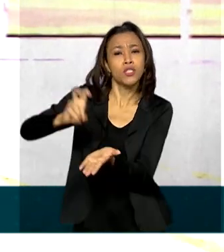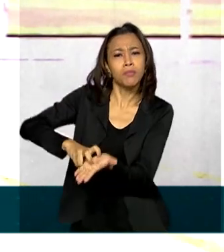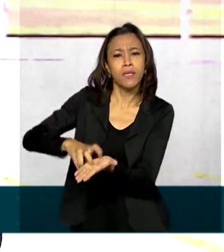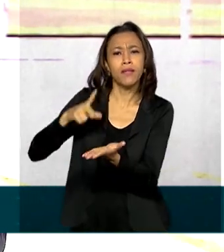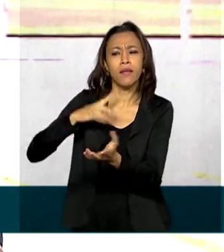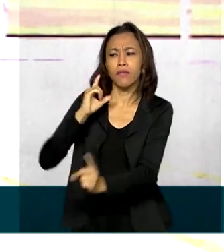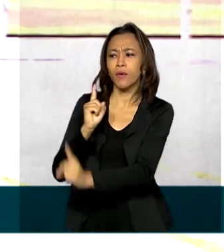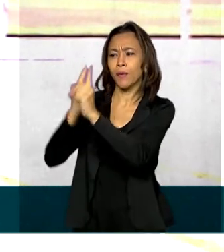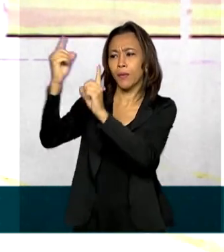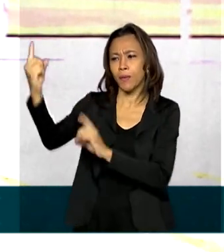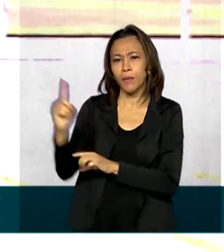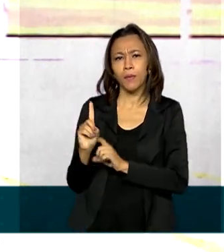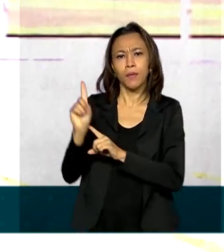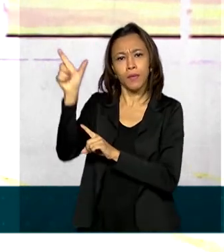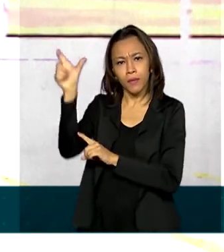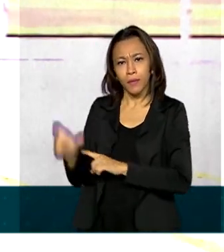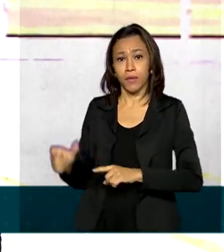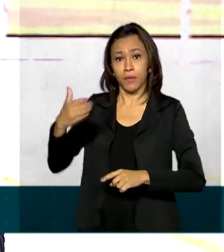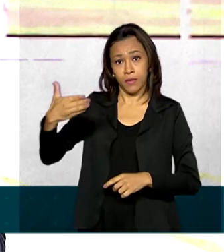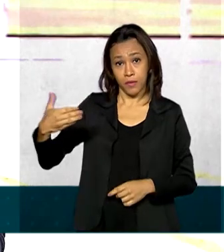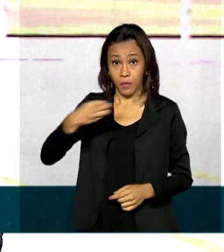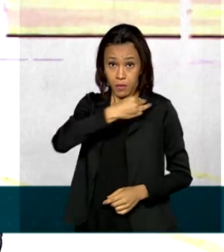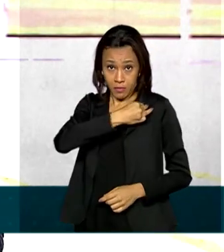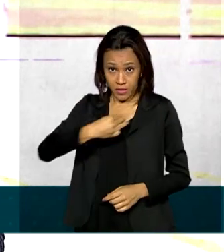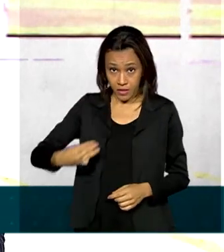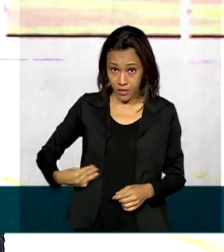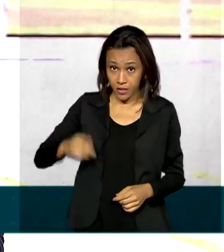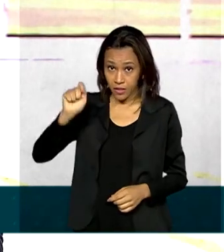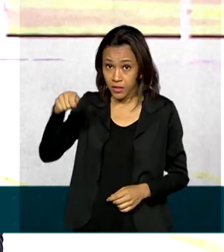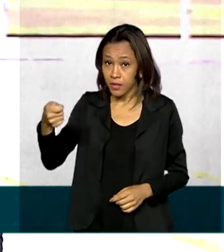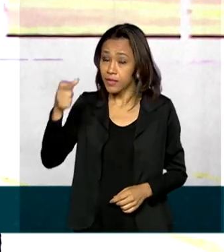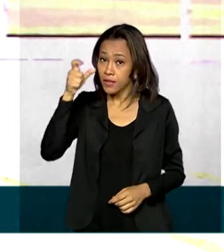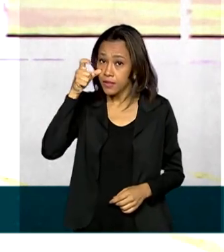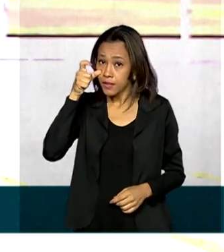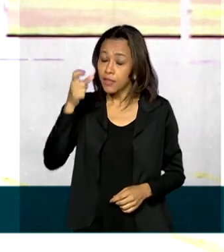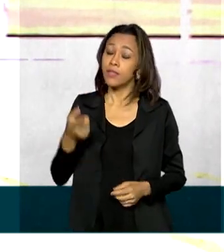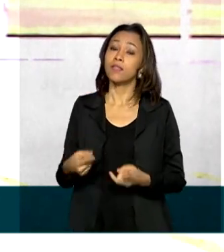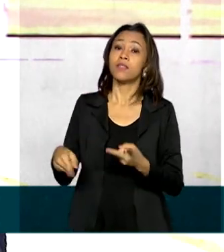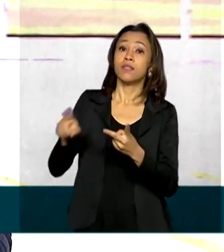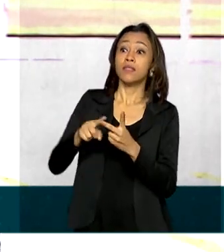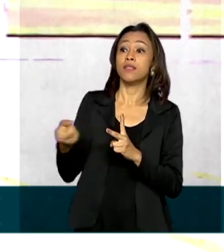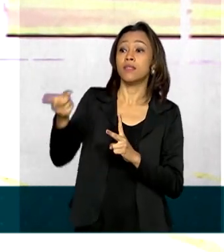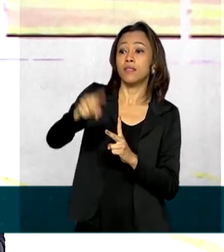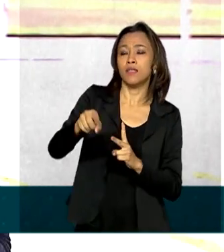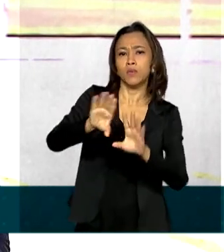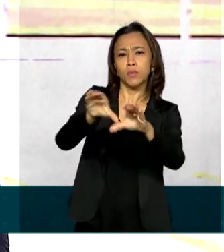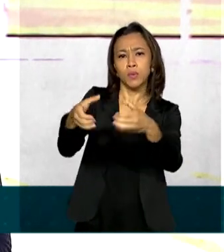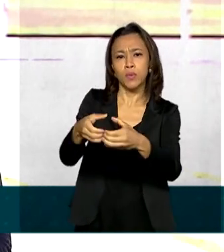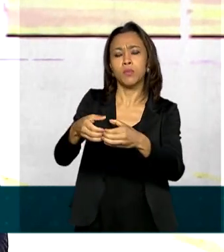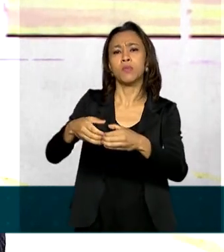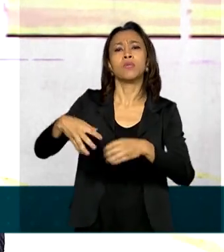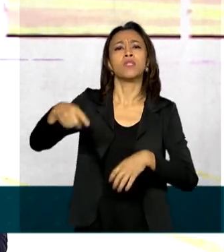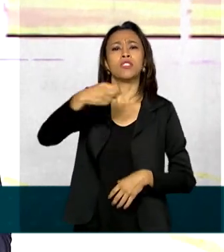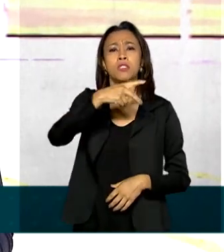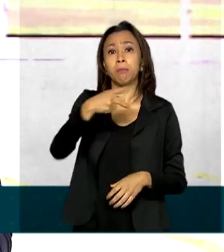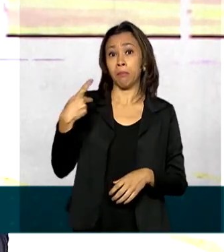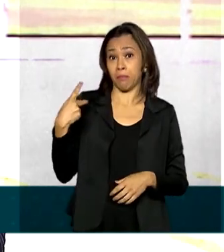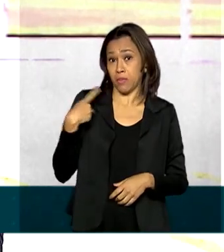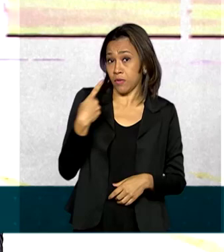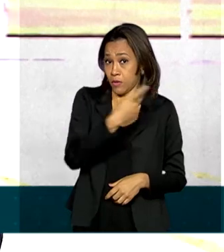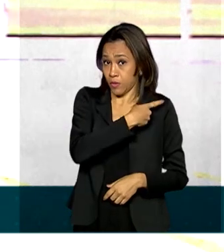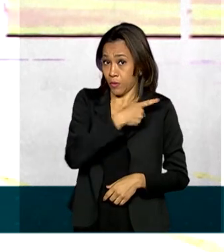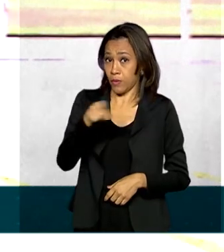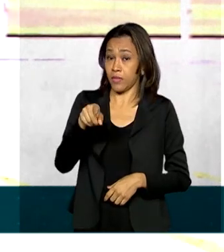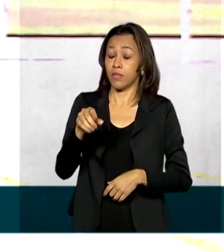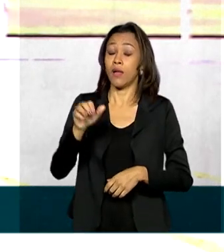a ministra da Mulher da Família e dos Direitos Humanos, Damaris Alves, e pastores da Convenção Geral das Assembleias de Deus,